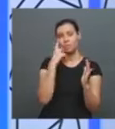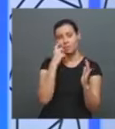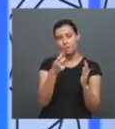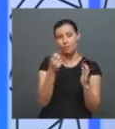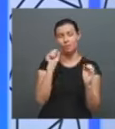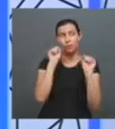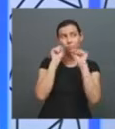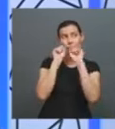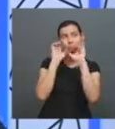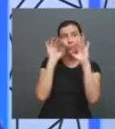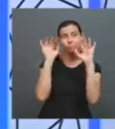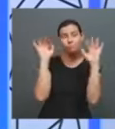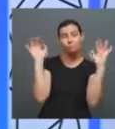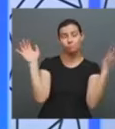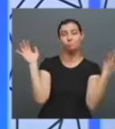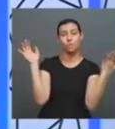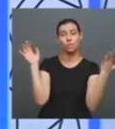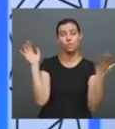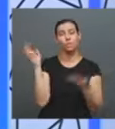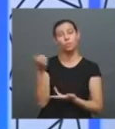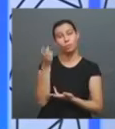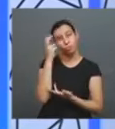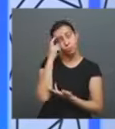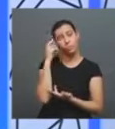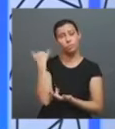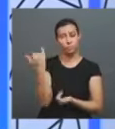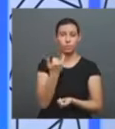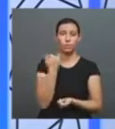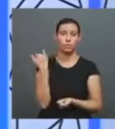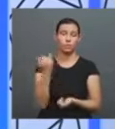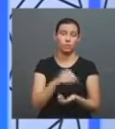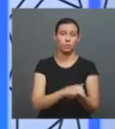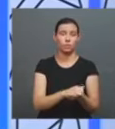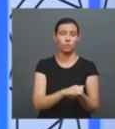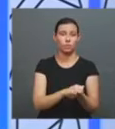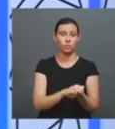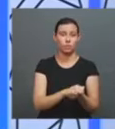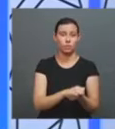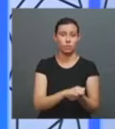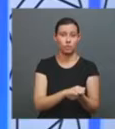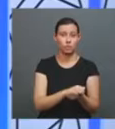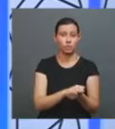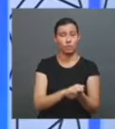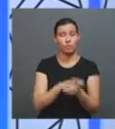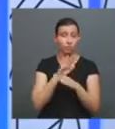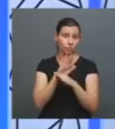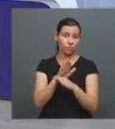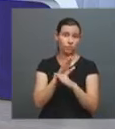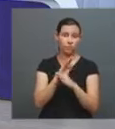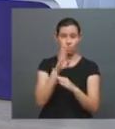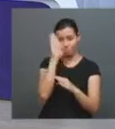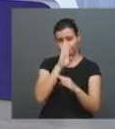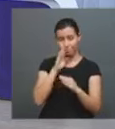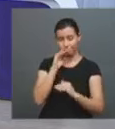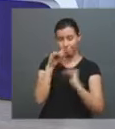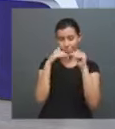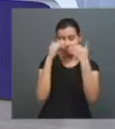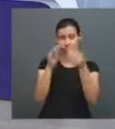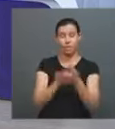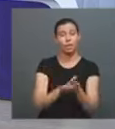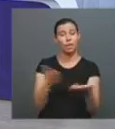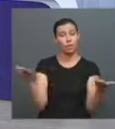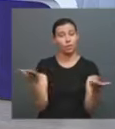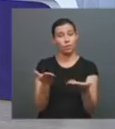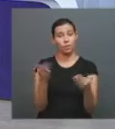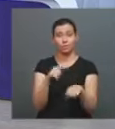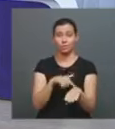É um pouco uma visão cultural que é necessária para a gente ter um caminhar de futuro como nação importante. Ok. Infelizmente, nosso tempo chegou ao fim.